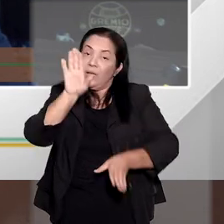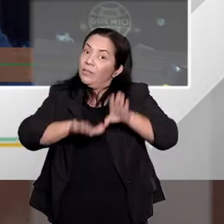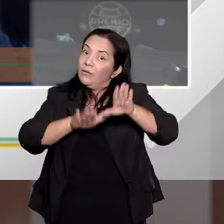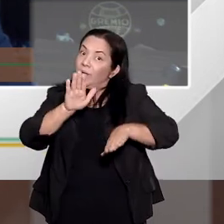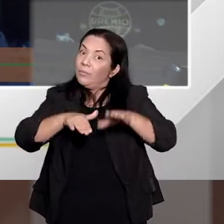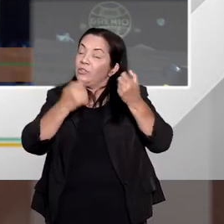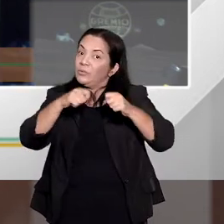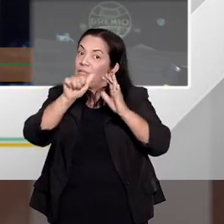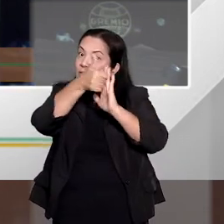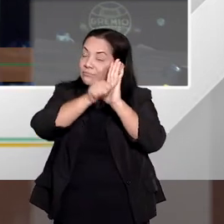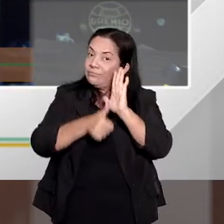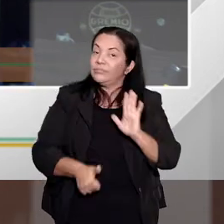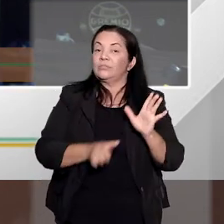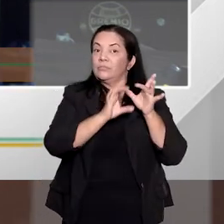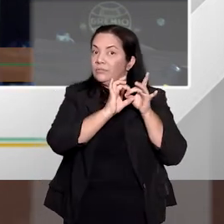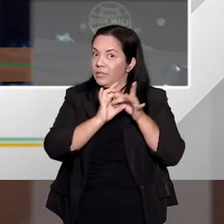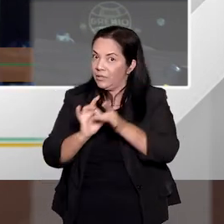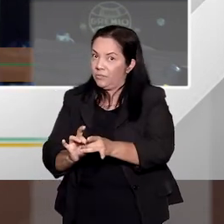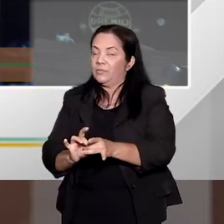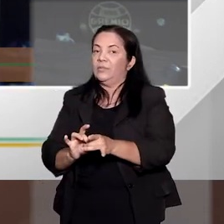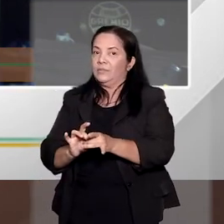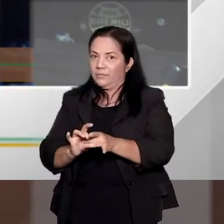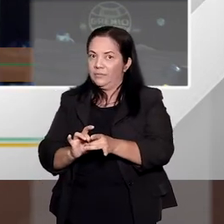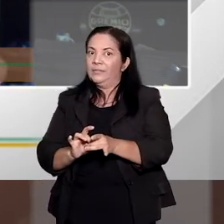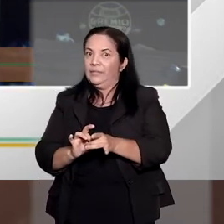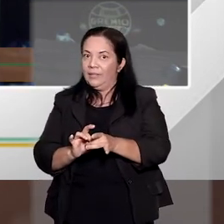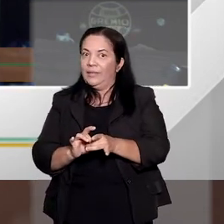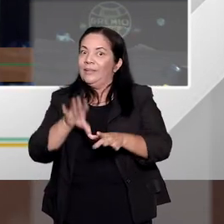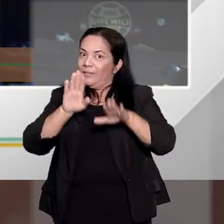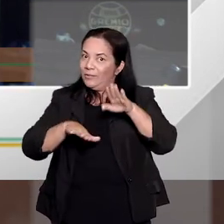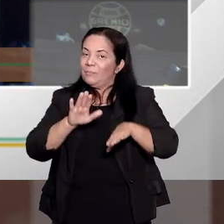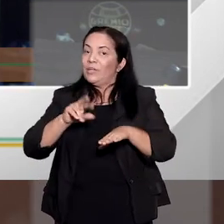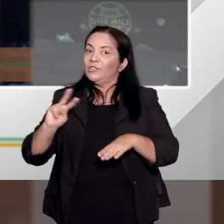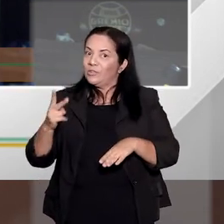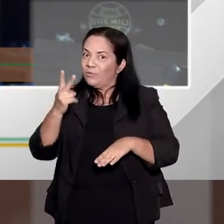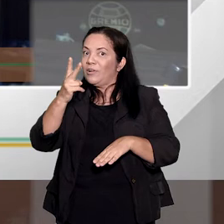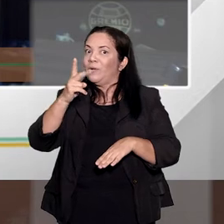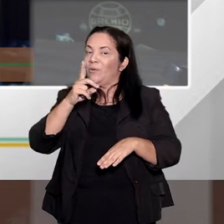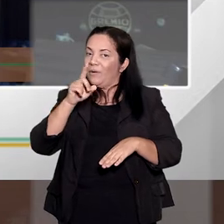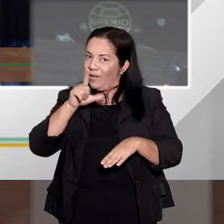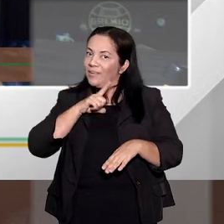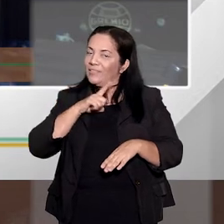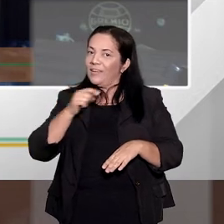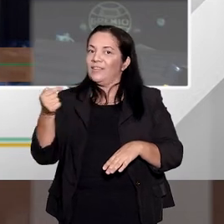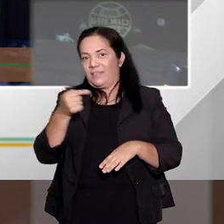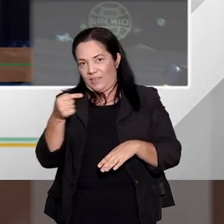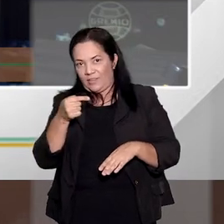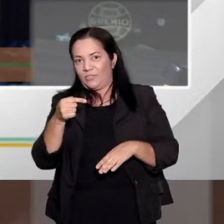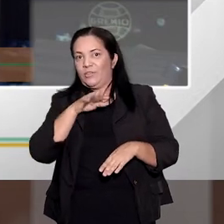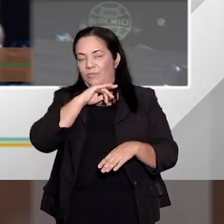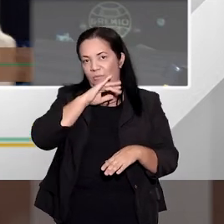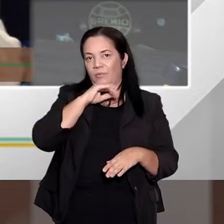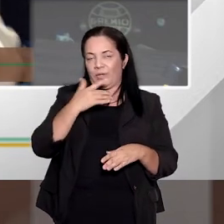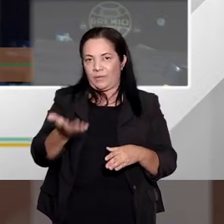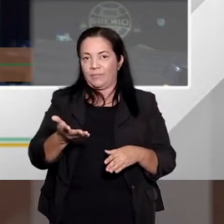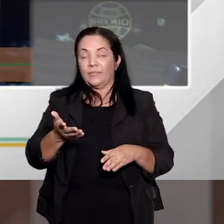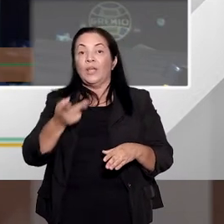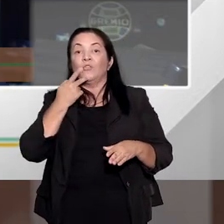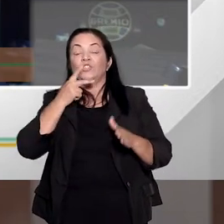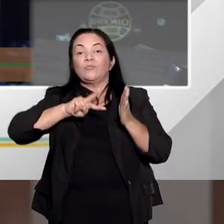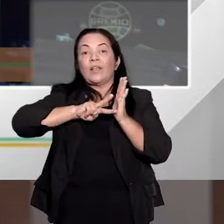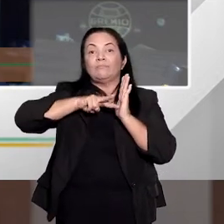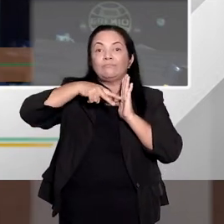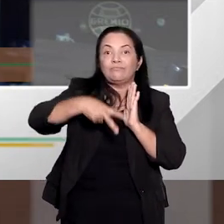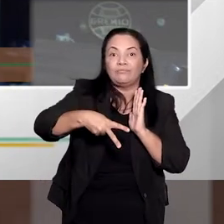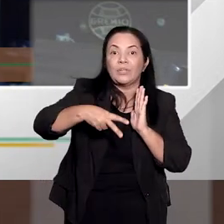caso pode ser valorada pode ser valorada de forma negativa. Então, quando a fala em consequência do